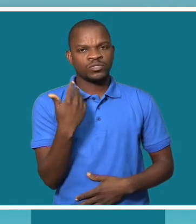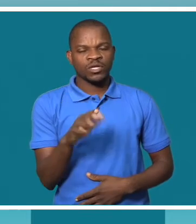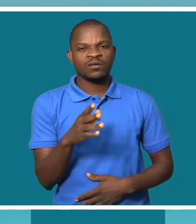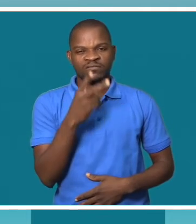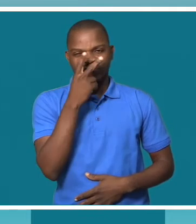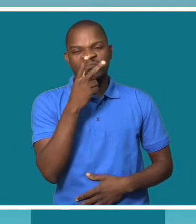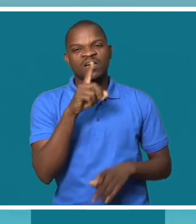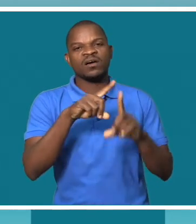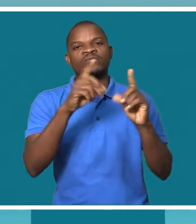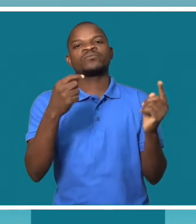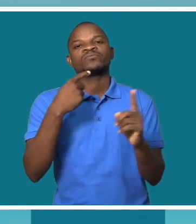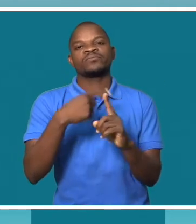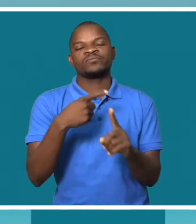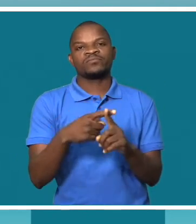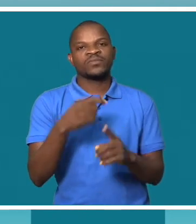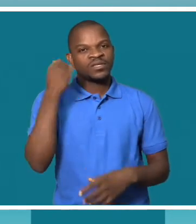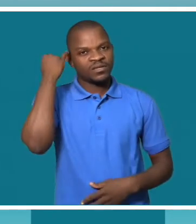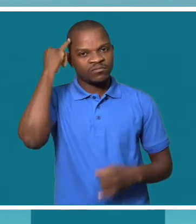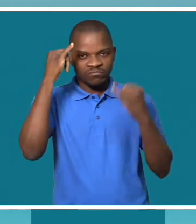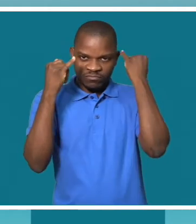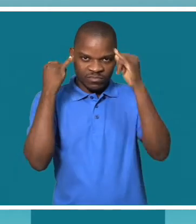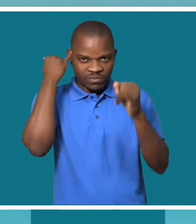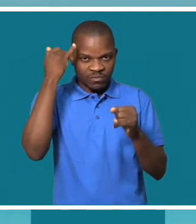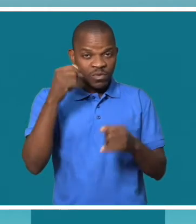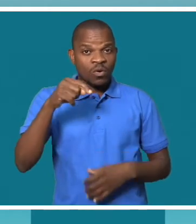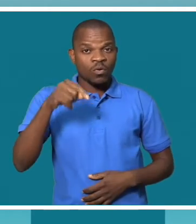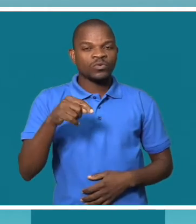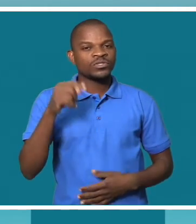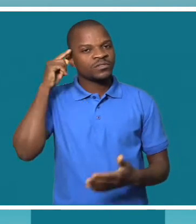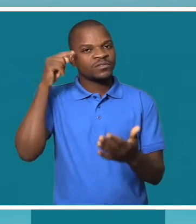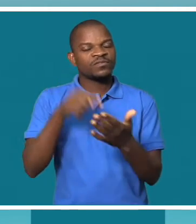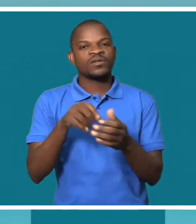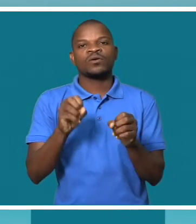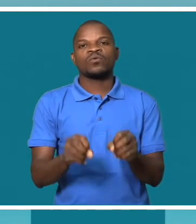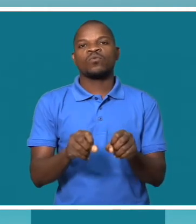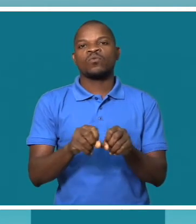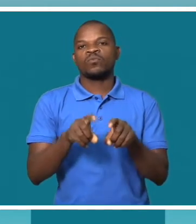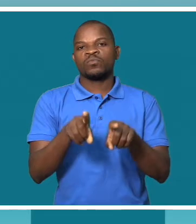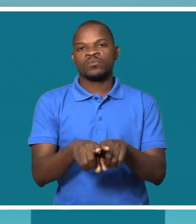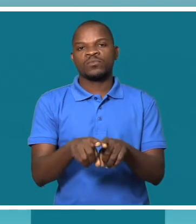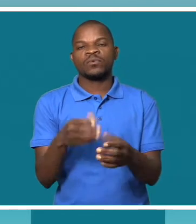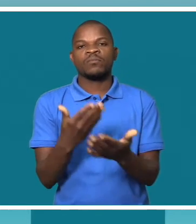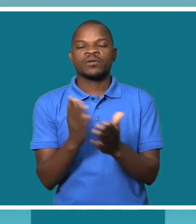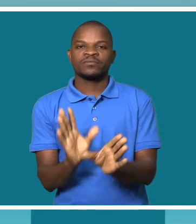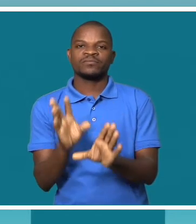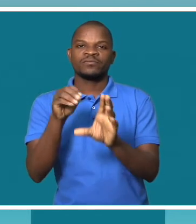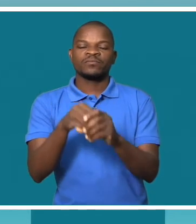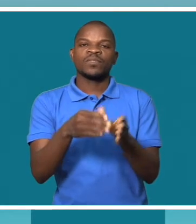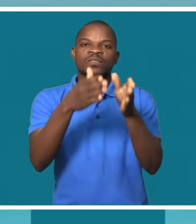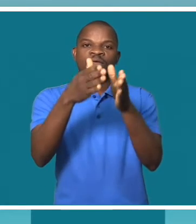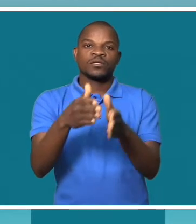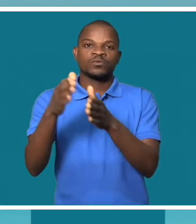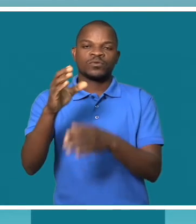bons olhos estas iniciativas, pois é uma oportunidade para empoderar as pessoas com deficiência.